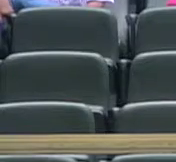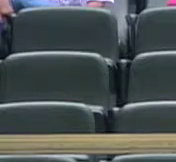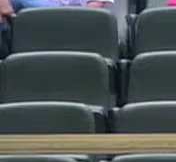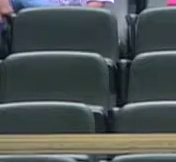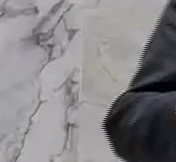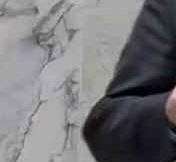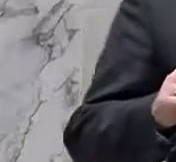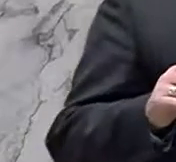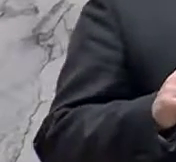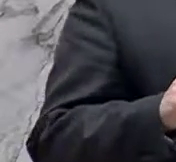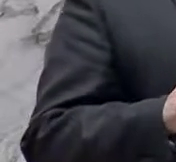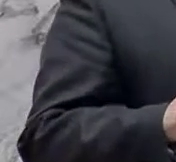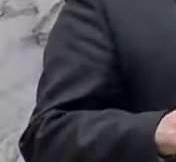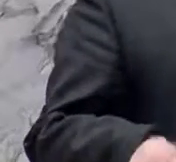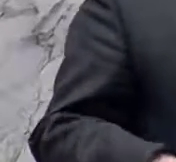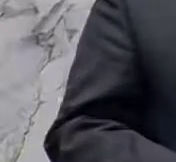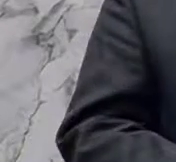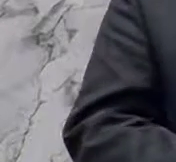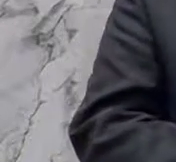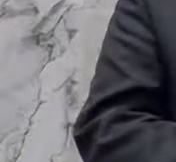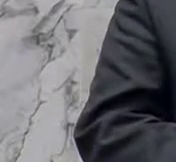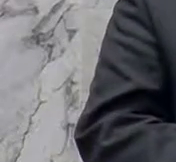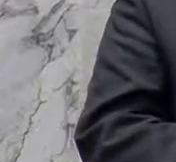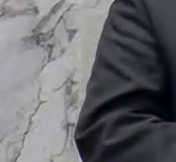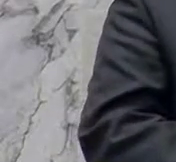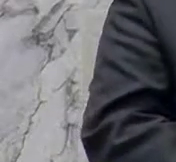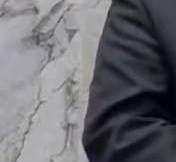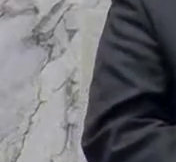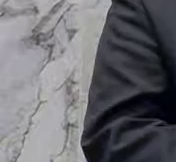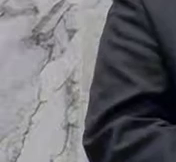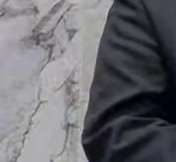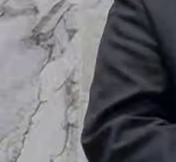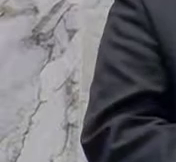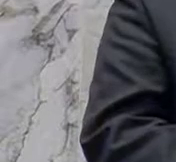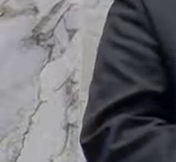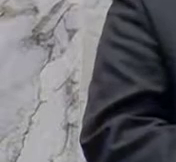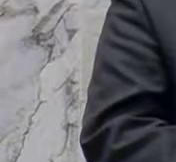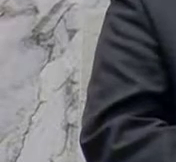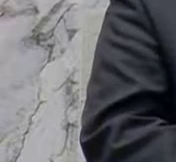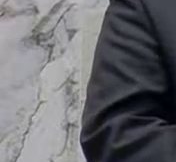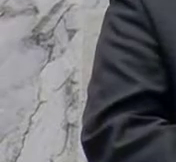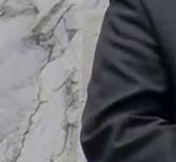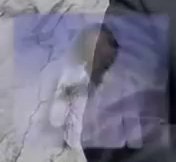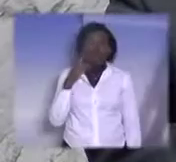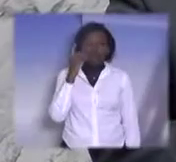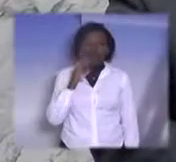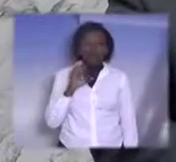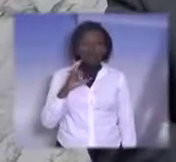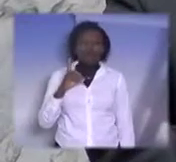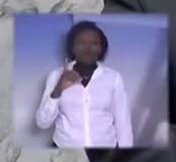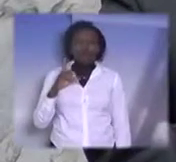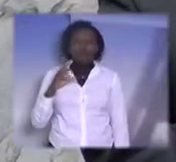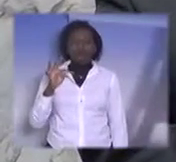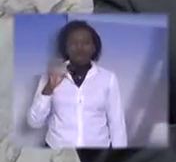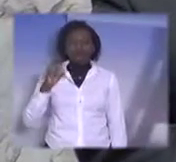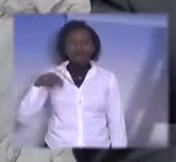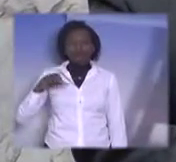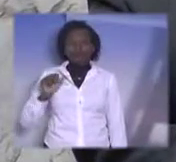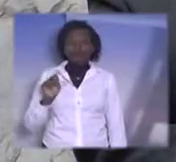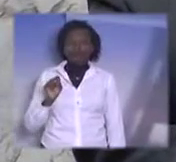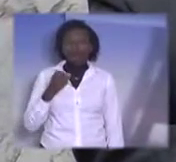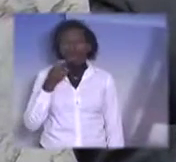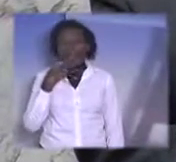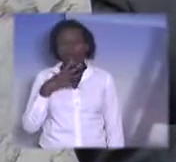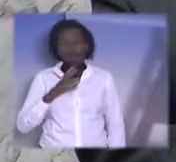Senhor presidente, deputado Ulisses, deputado Elson Gasparini, deputado Edi Thomas, sempre um prazer ouvi-lo, deputado